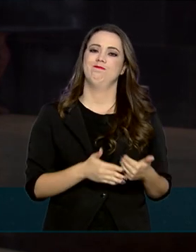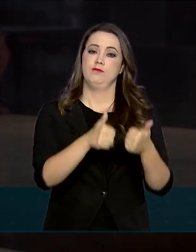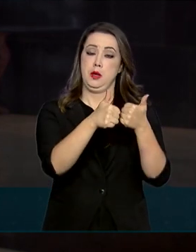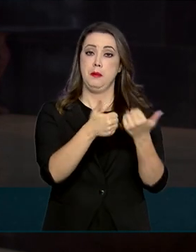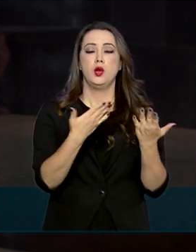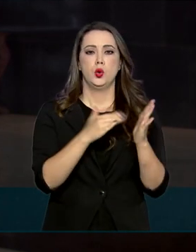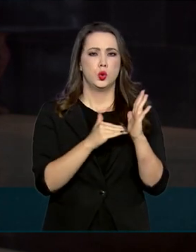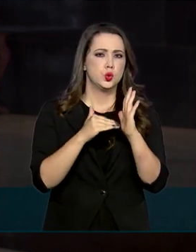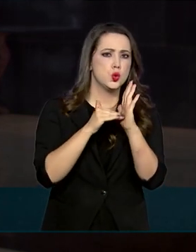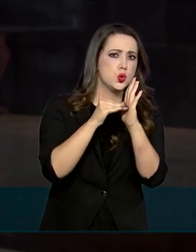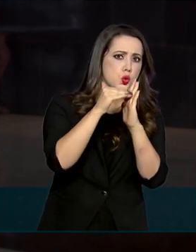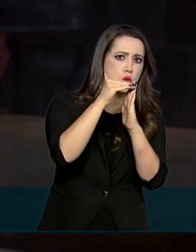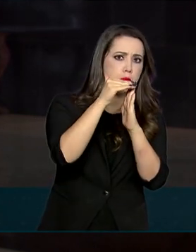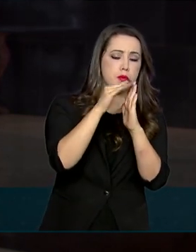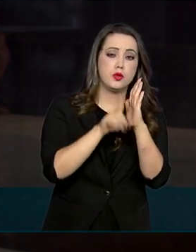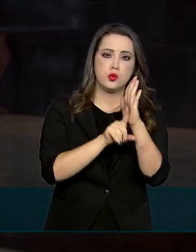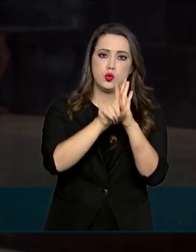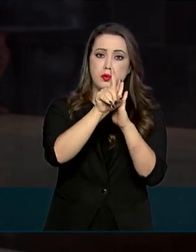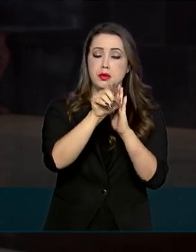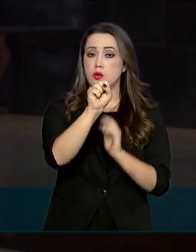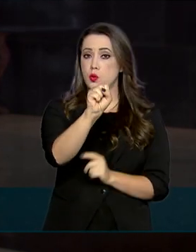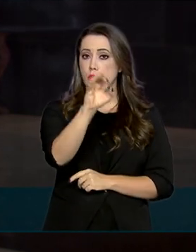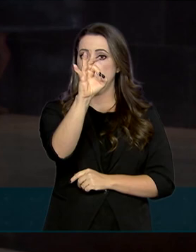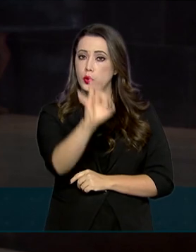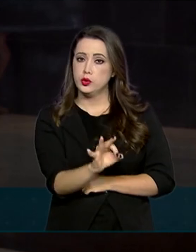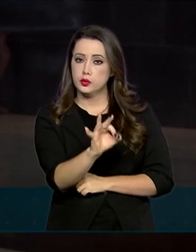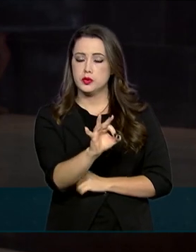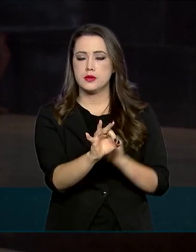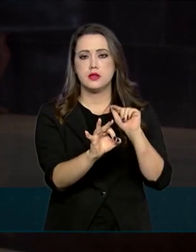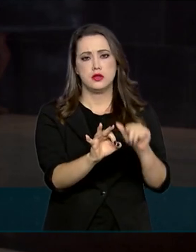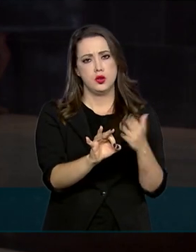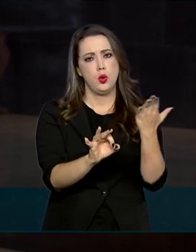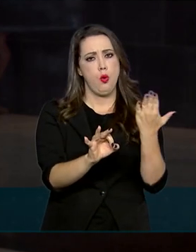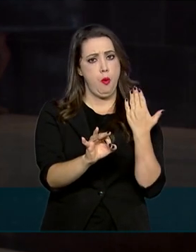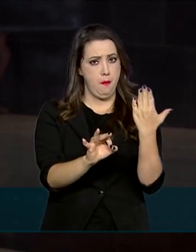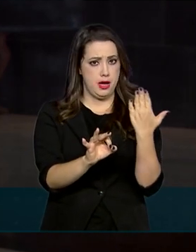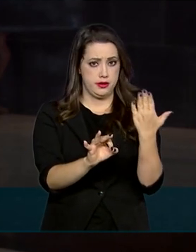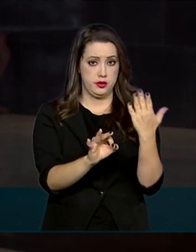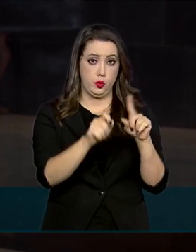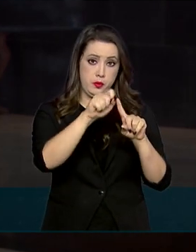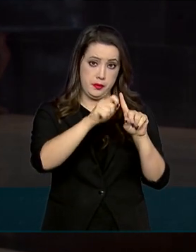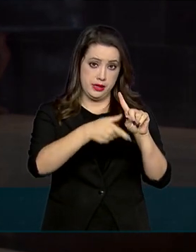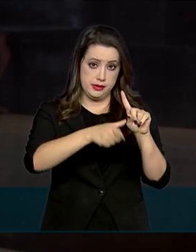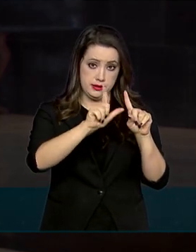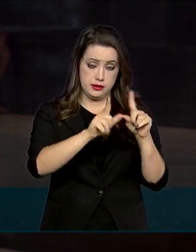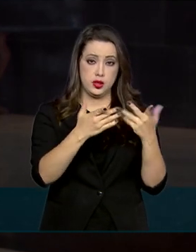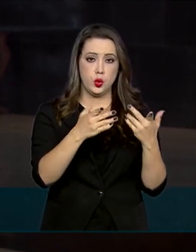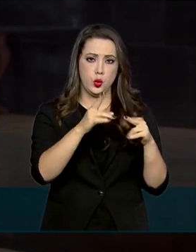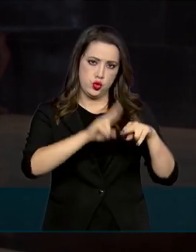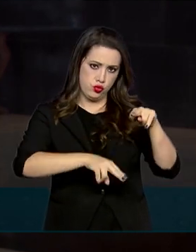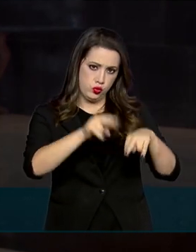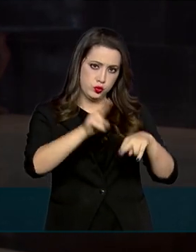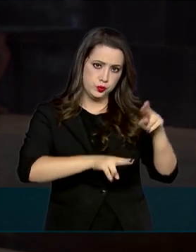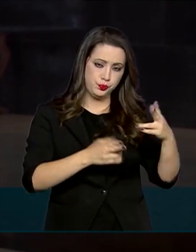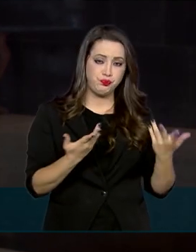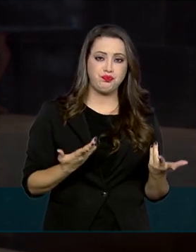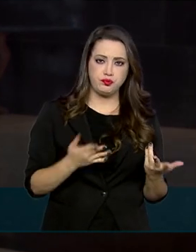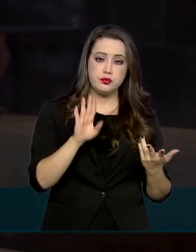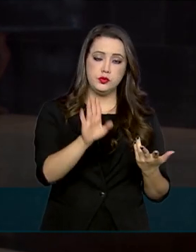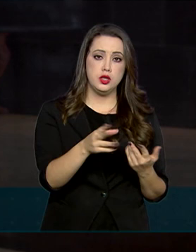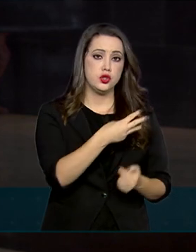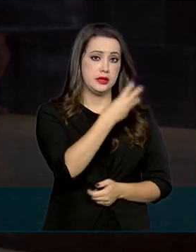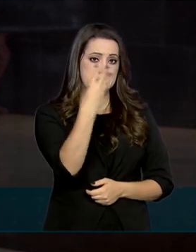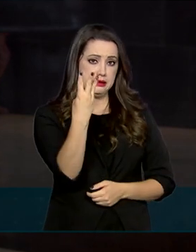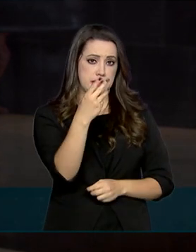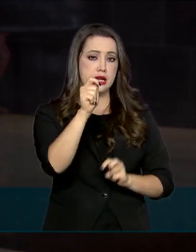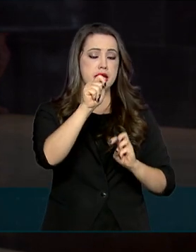8%. Indicam um crescimento de 8% em relação a junho deste mês. Já são três meses